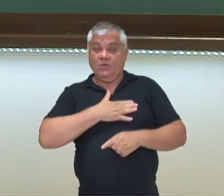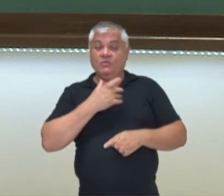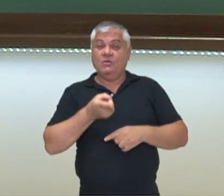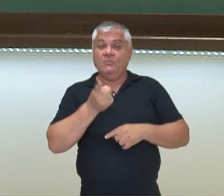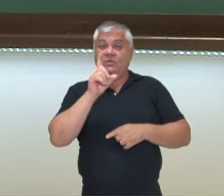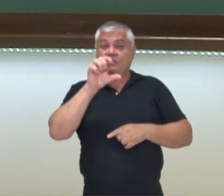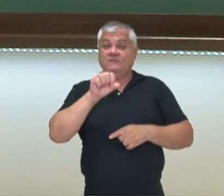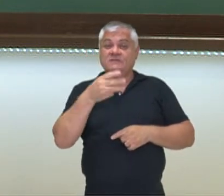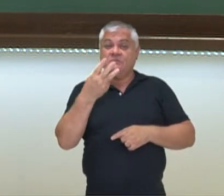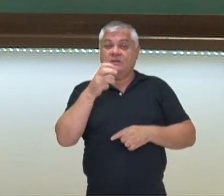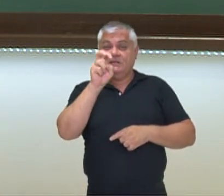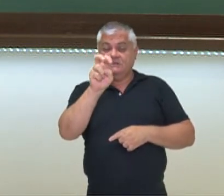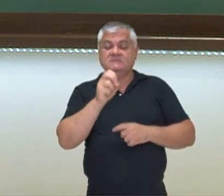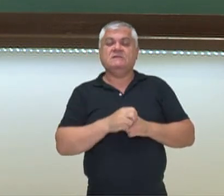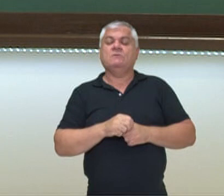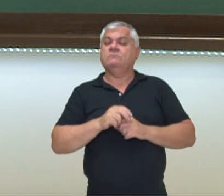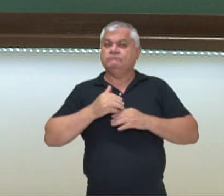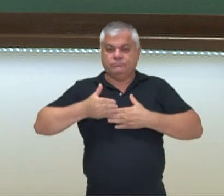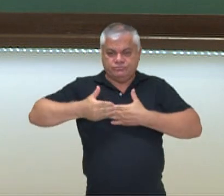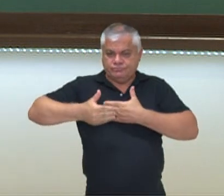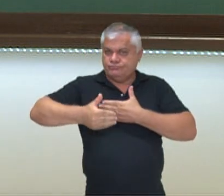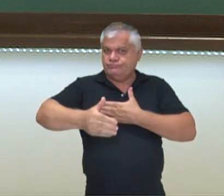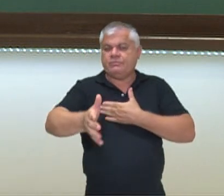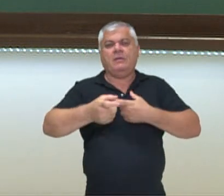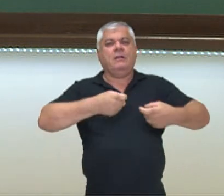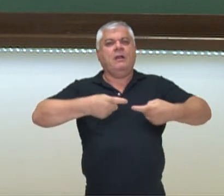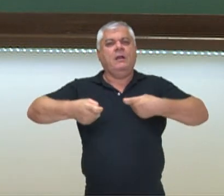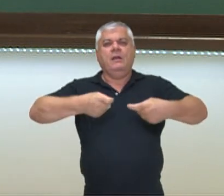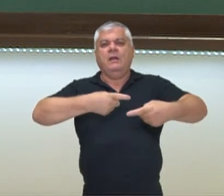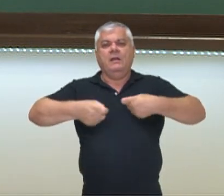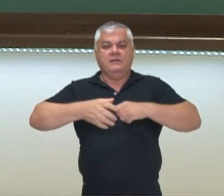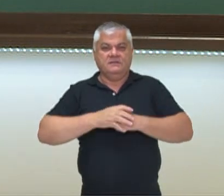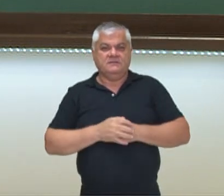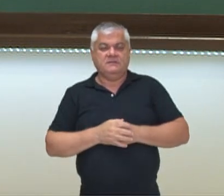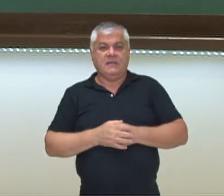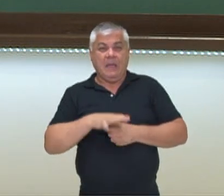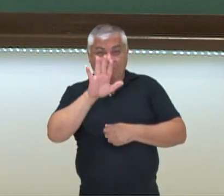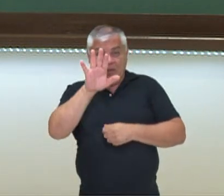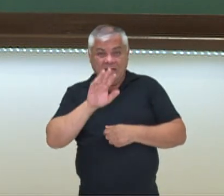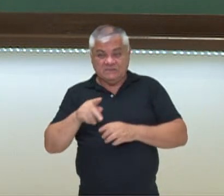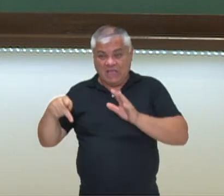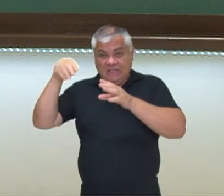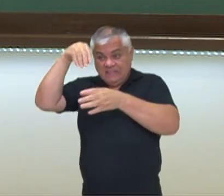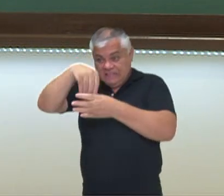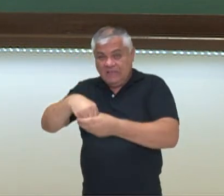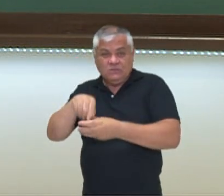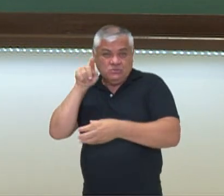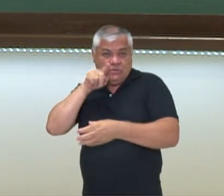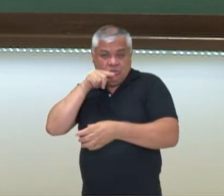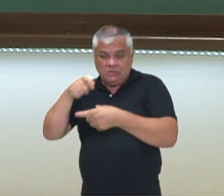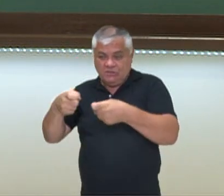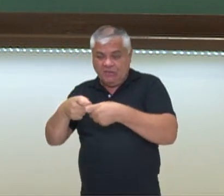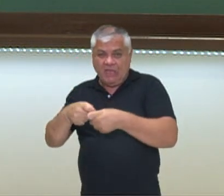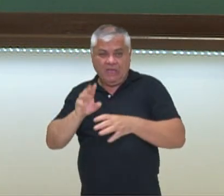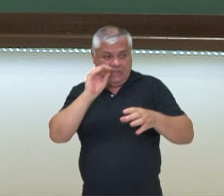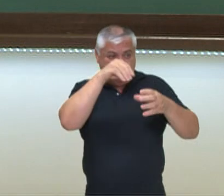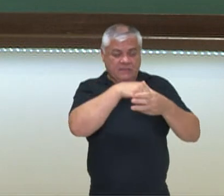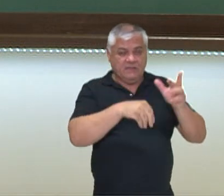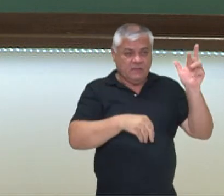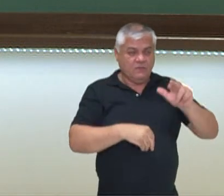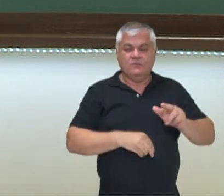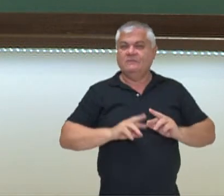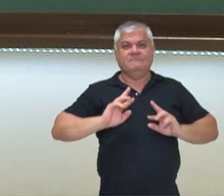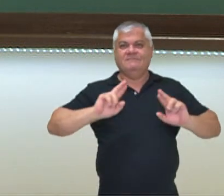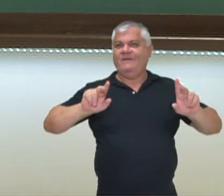planeta não teve nenhum dia de paz. Mas esses conflitos não foram em território norte-americano e nem soviético, mas tiveram